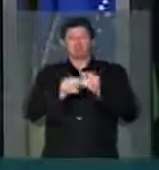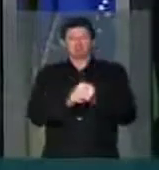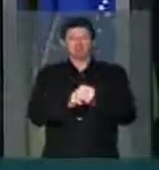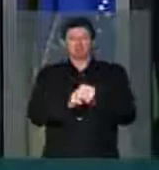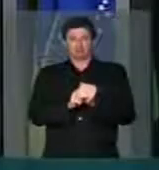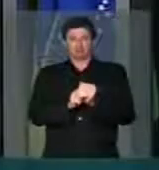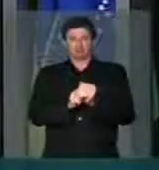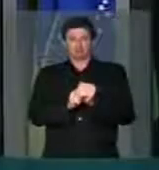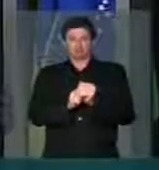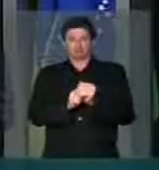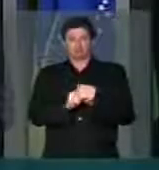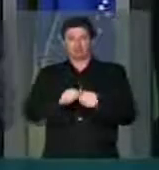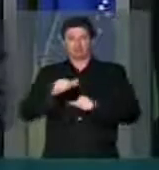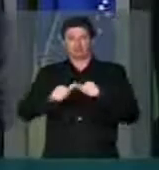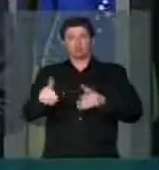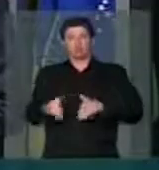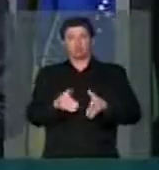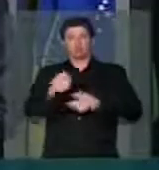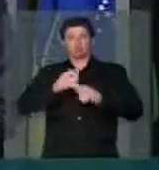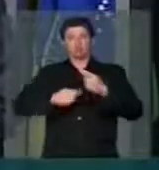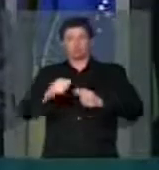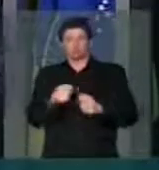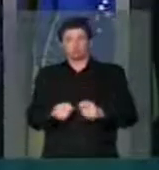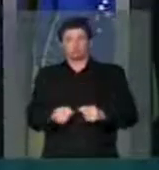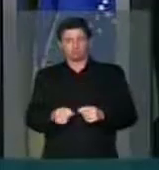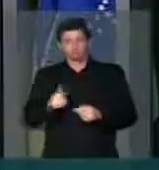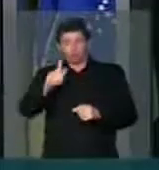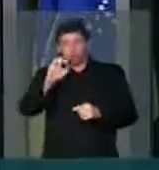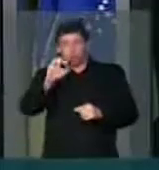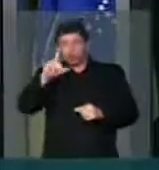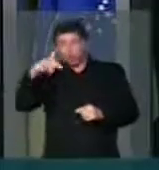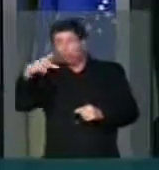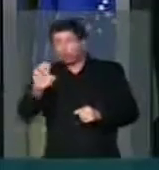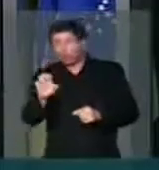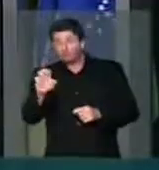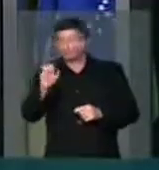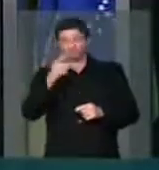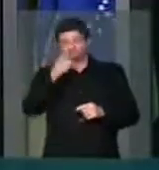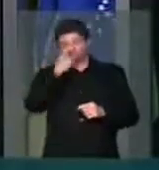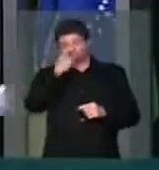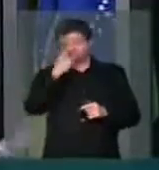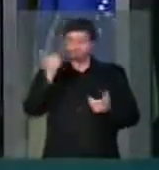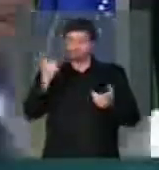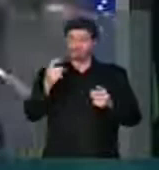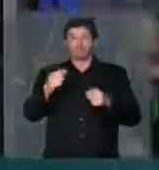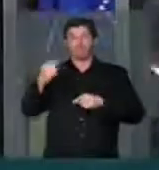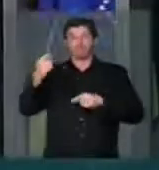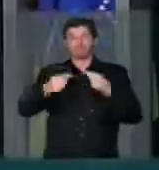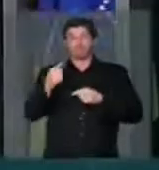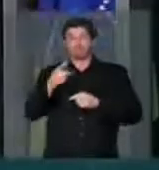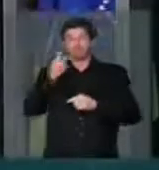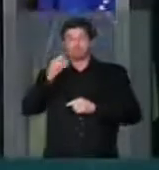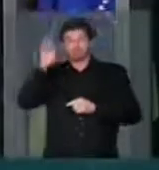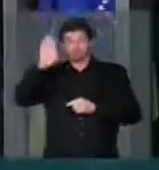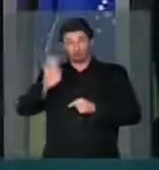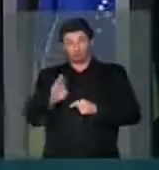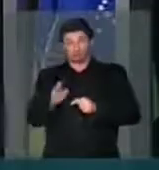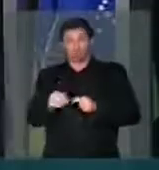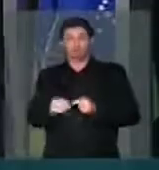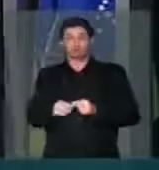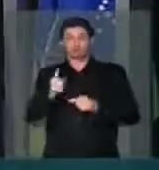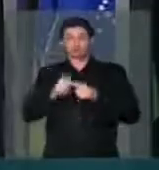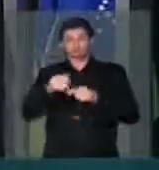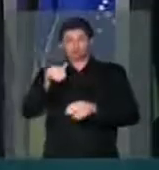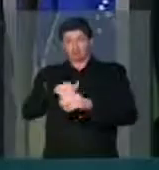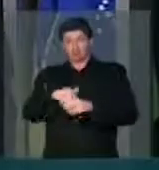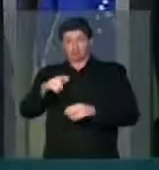nenhuma, mudar o rumo da economia. Golpismo, senhor presidente, é tratar o Brasil, depois da